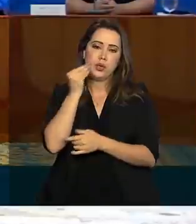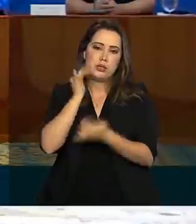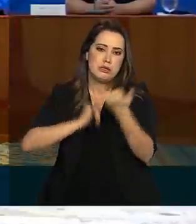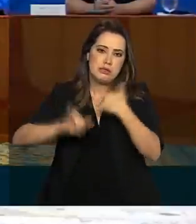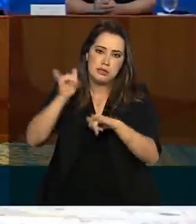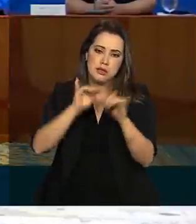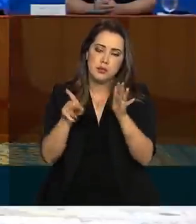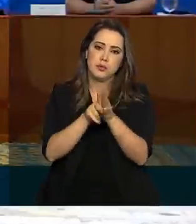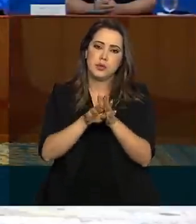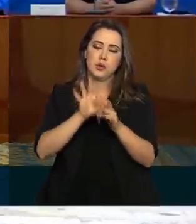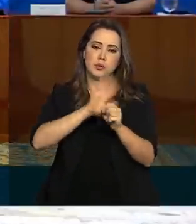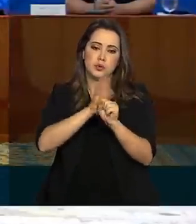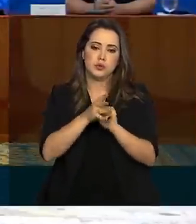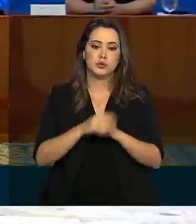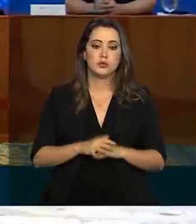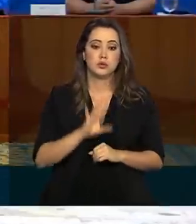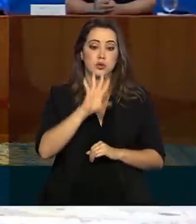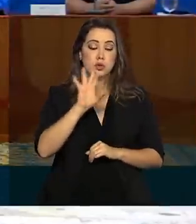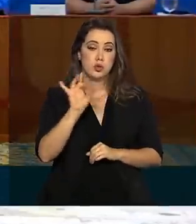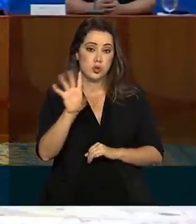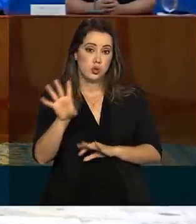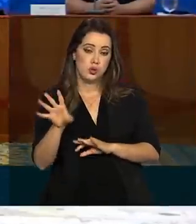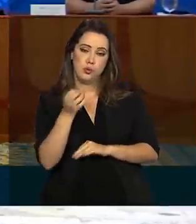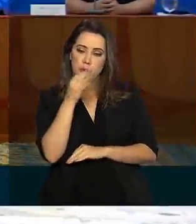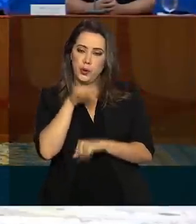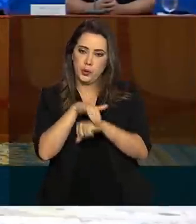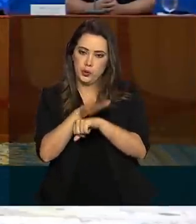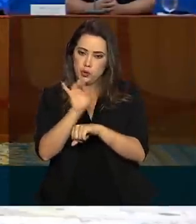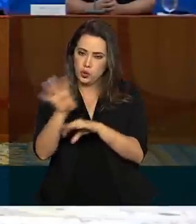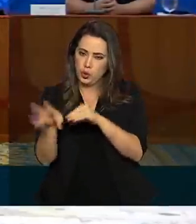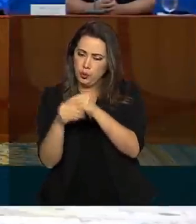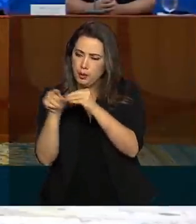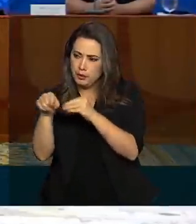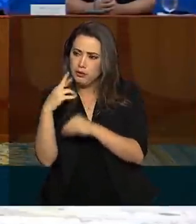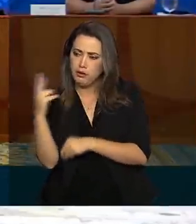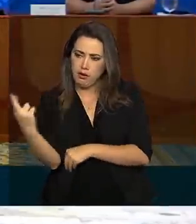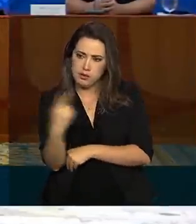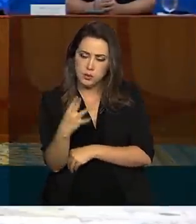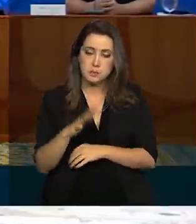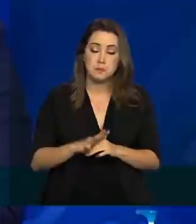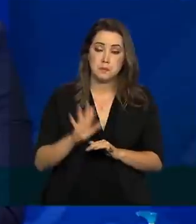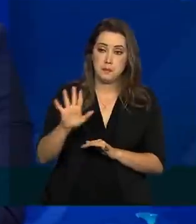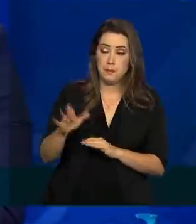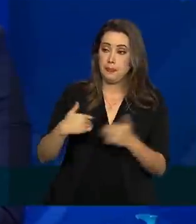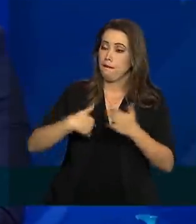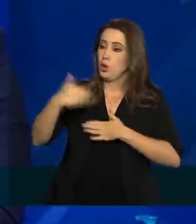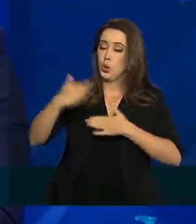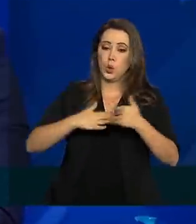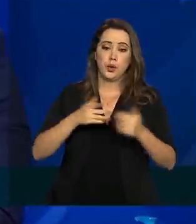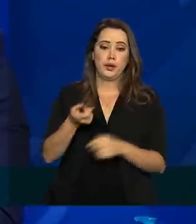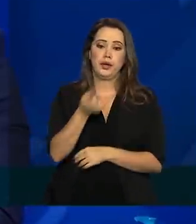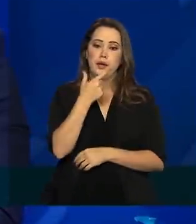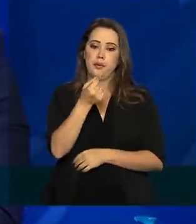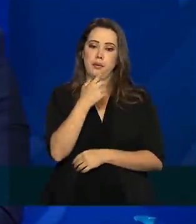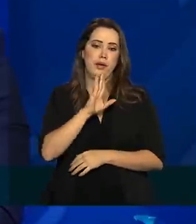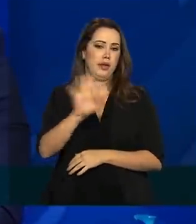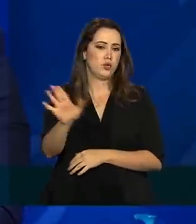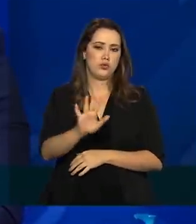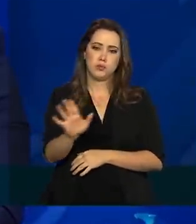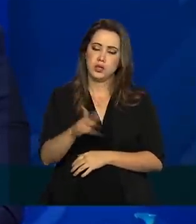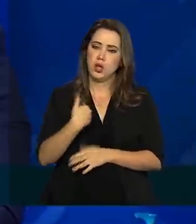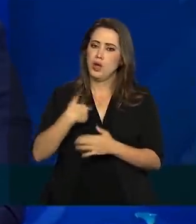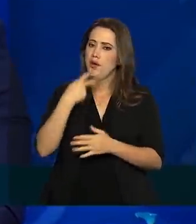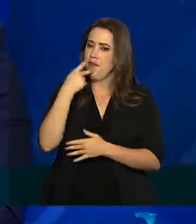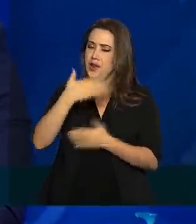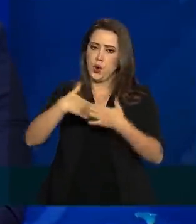Boa noite. Só complementando o secretário Elcio, essa hipótese de qualquer medicamento, é que eu não estou me atendo a cloroquina, estou